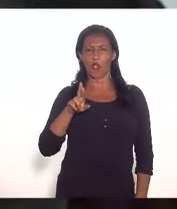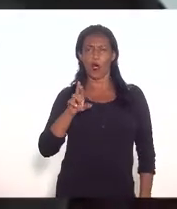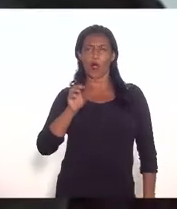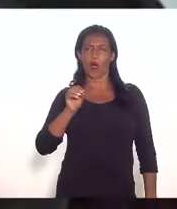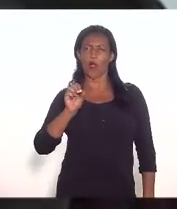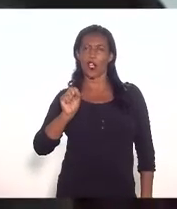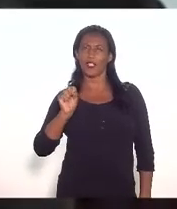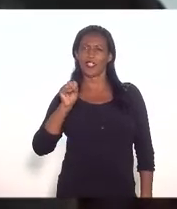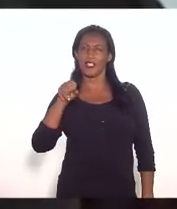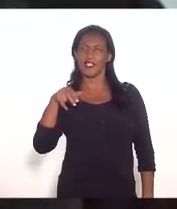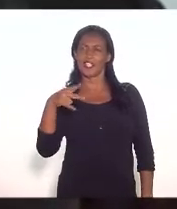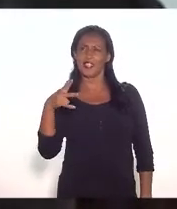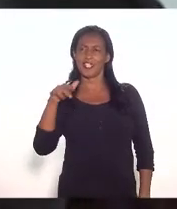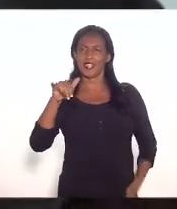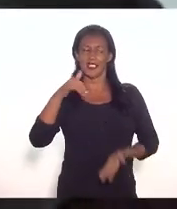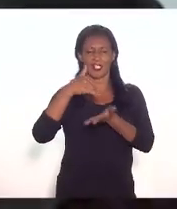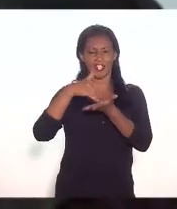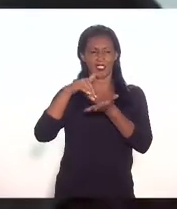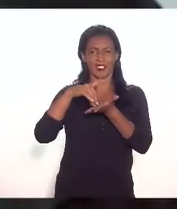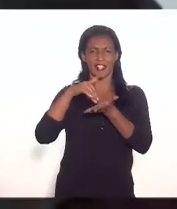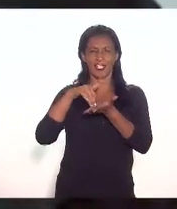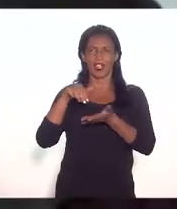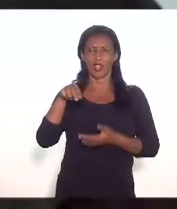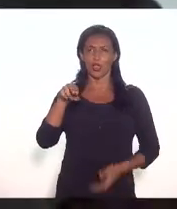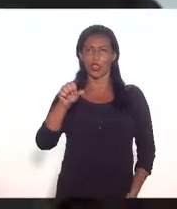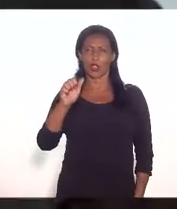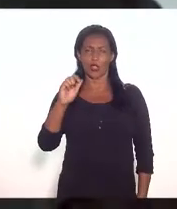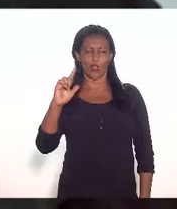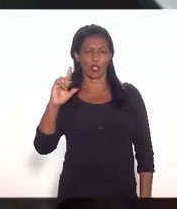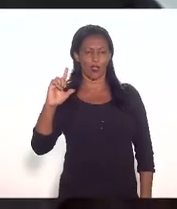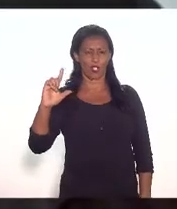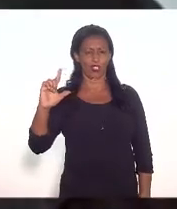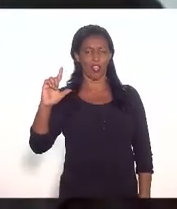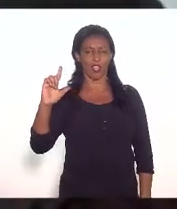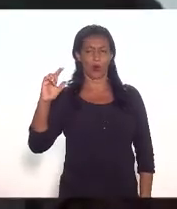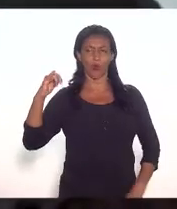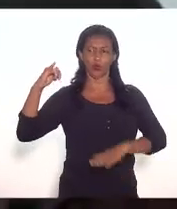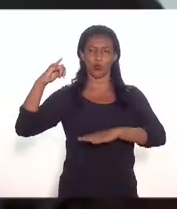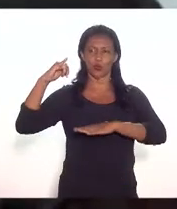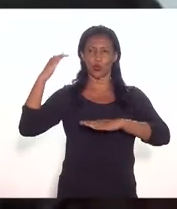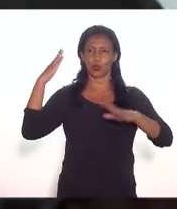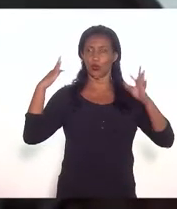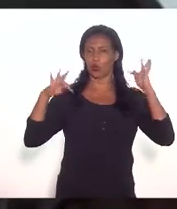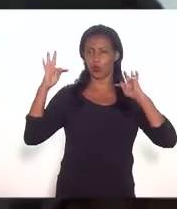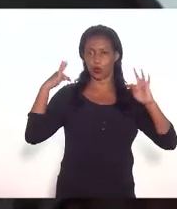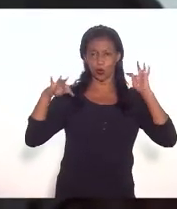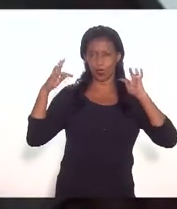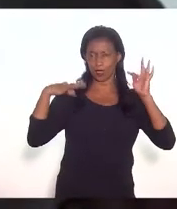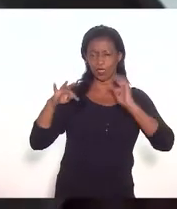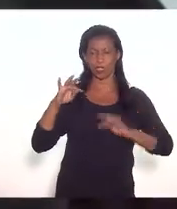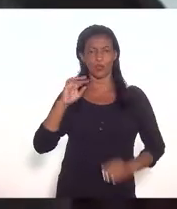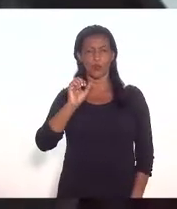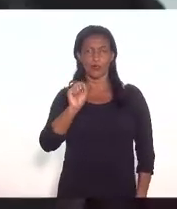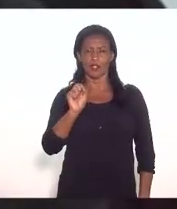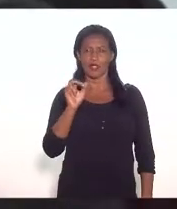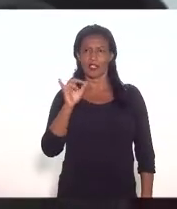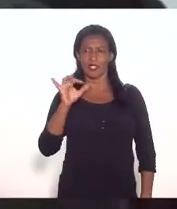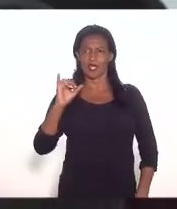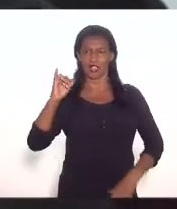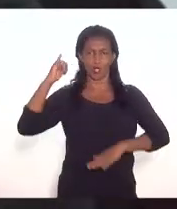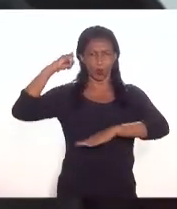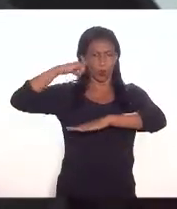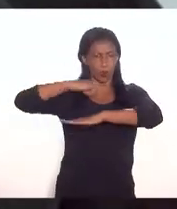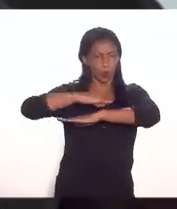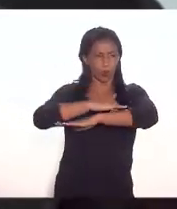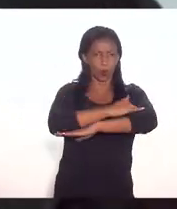era secretário de turismo o Sérgio Ricardo o Galeão estava com quatro milhões